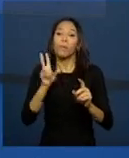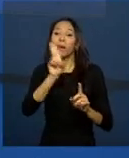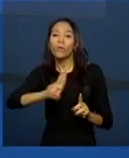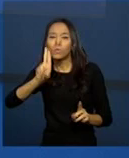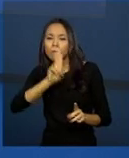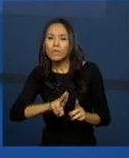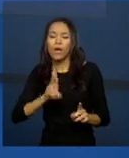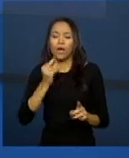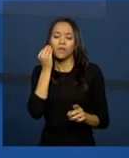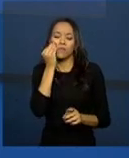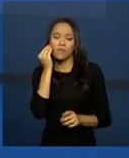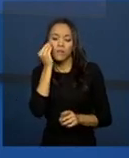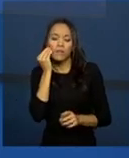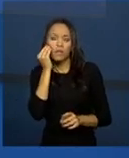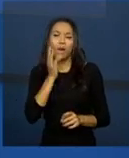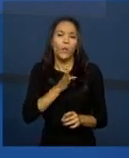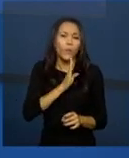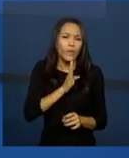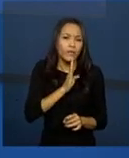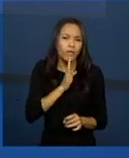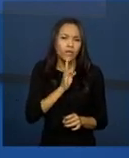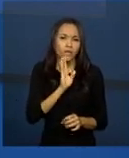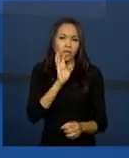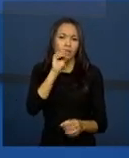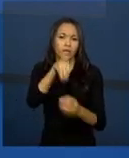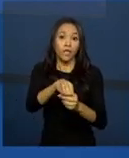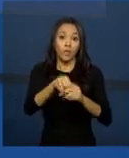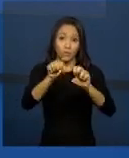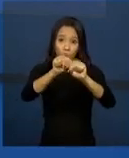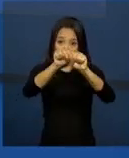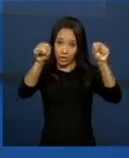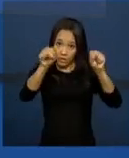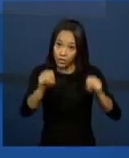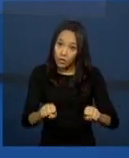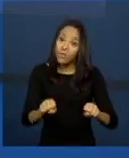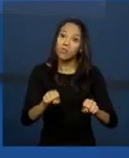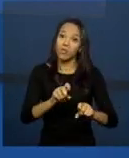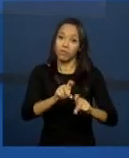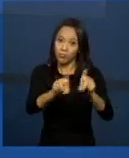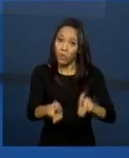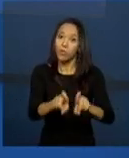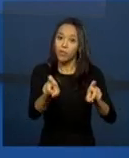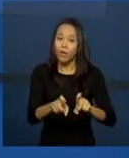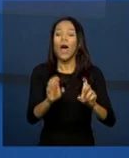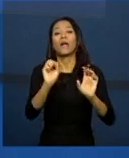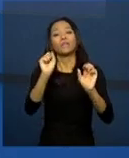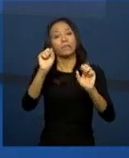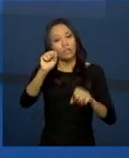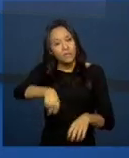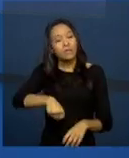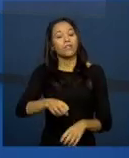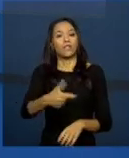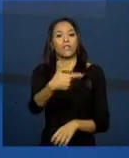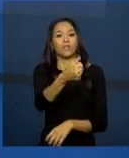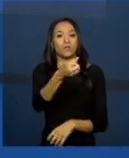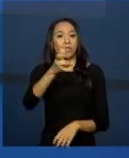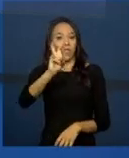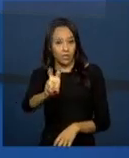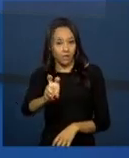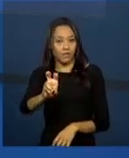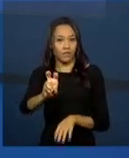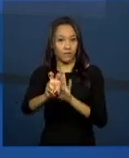iniciar, ir se ambientando. E aí, a partir de janeiro de 2015, aí vamos, sim, assumir o compromisso de que toda a família